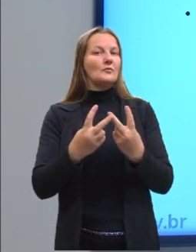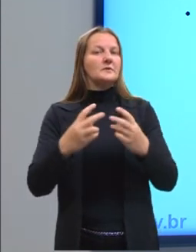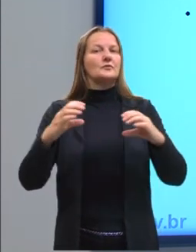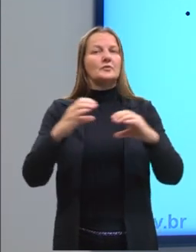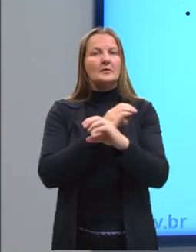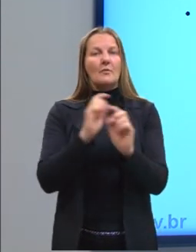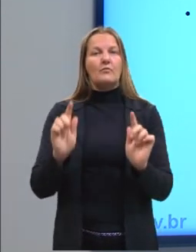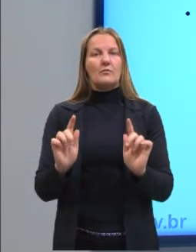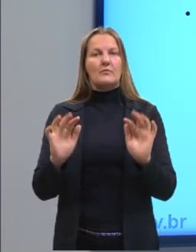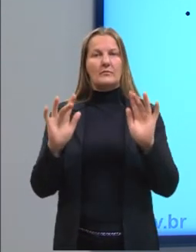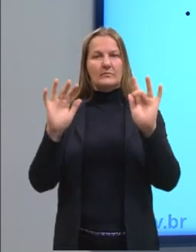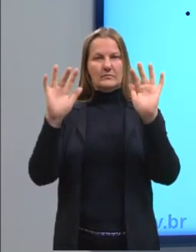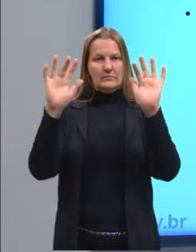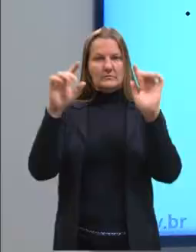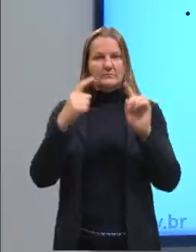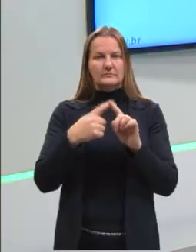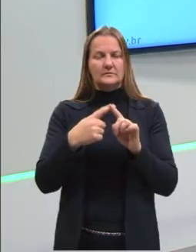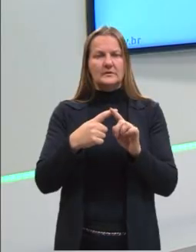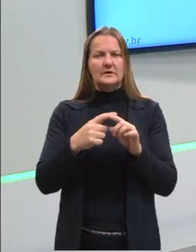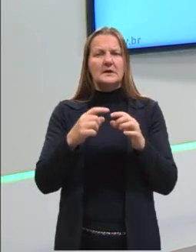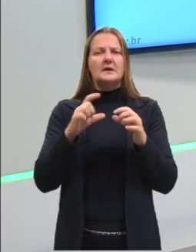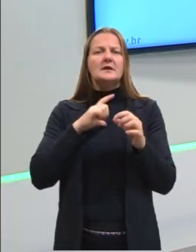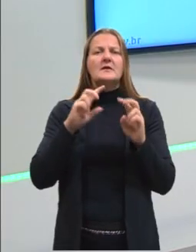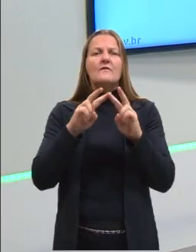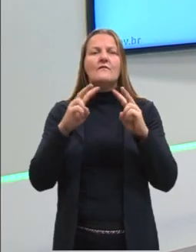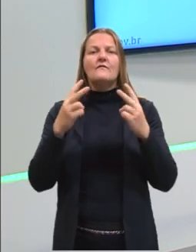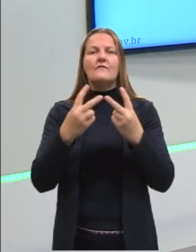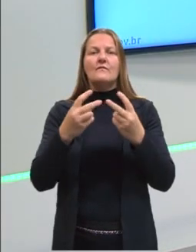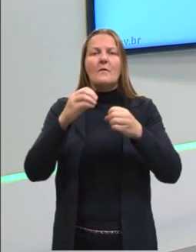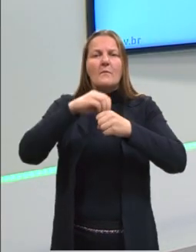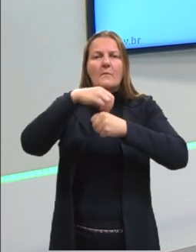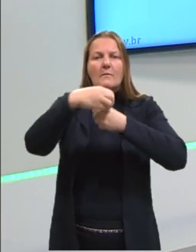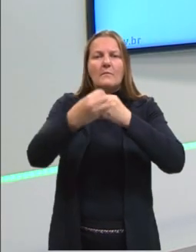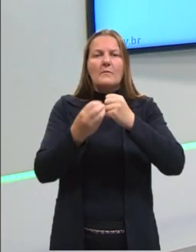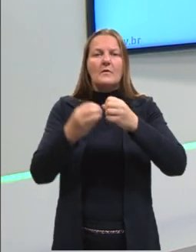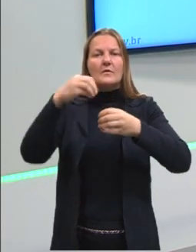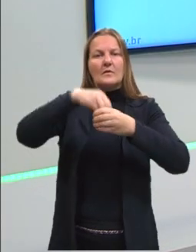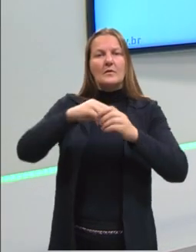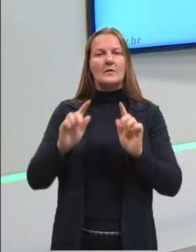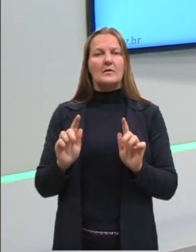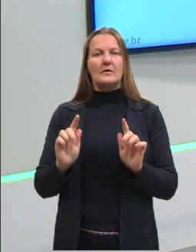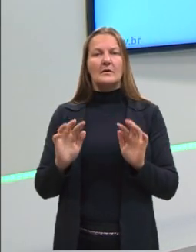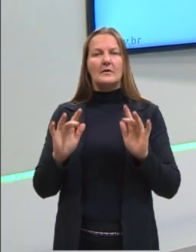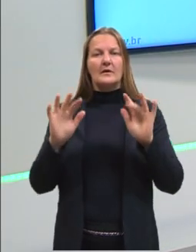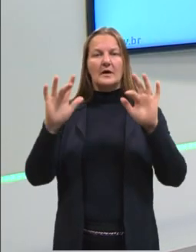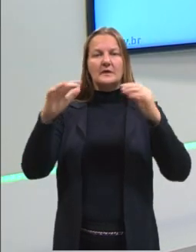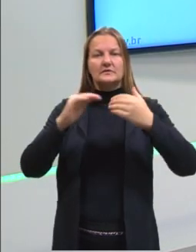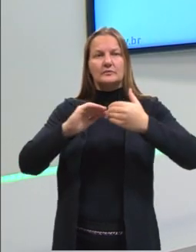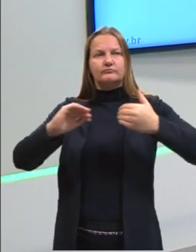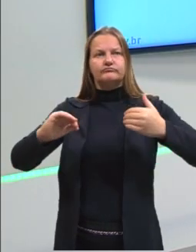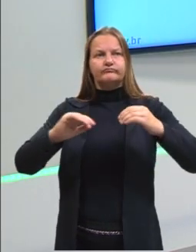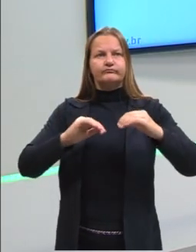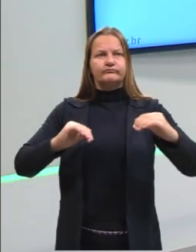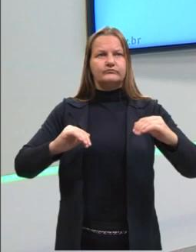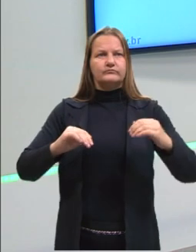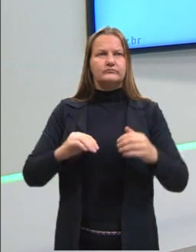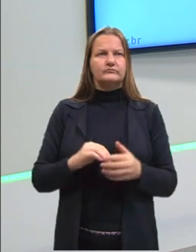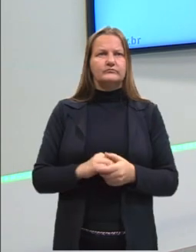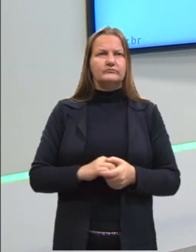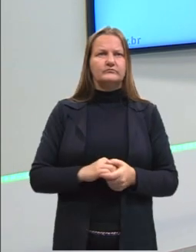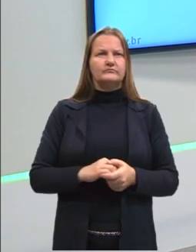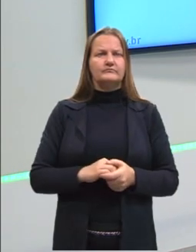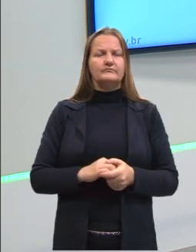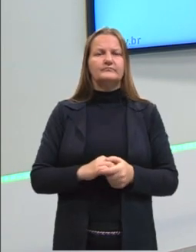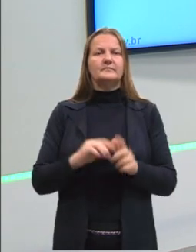do gás. Quer dizer que a gente tem pouquíssimas moléculas ali dentro daquele gás. Quer dizer que esse gás está bem disperso. Isso a gente chama, então,